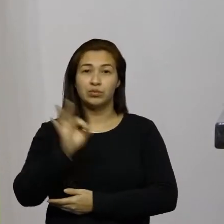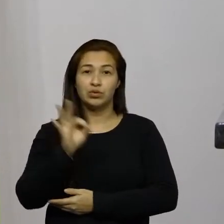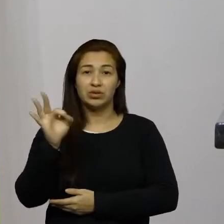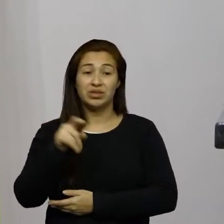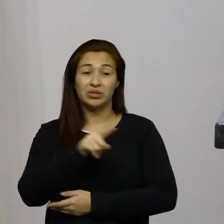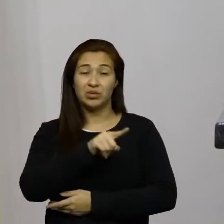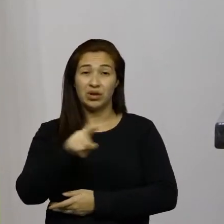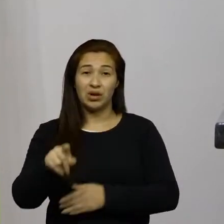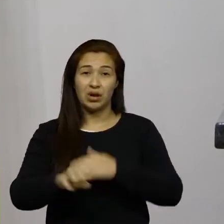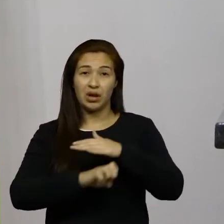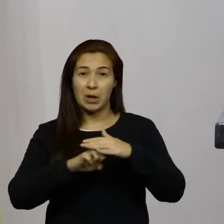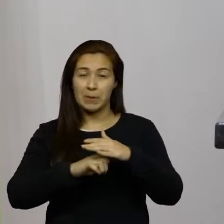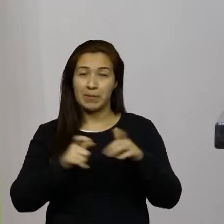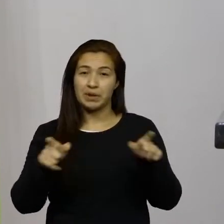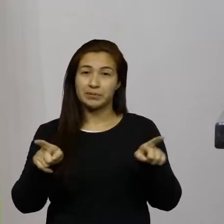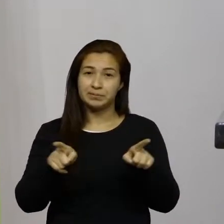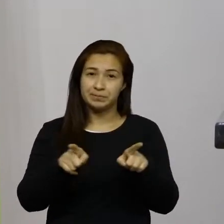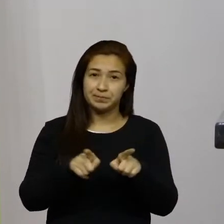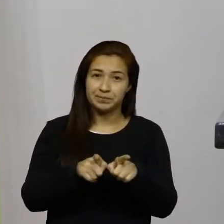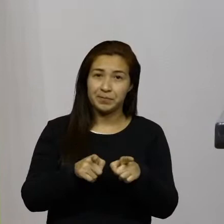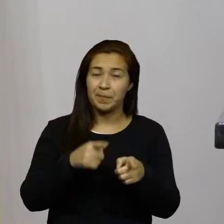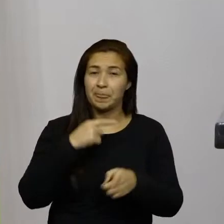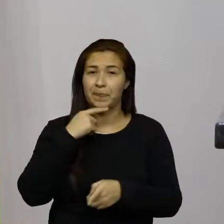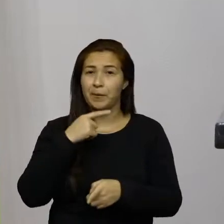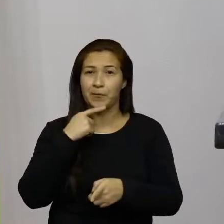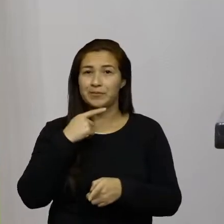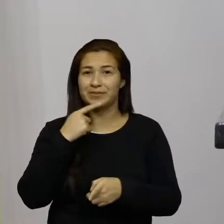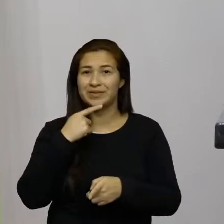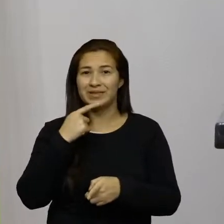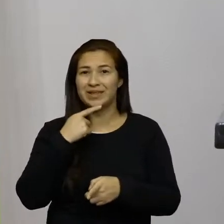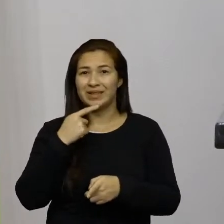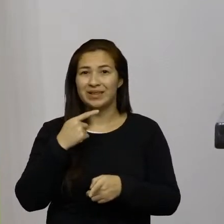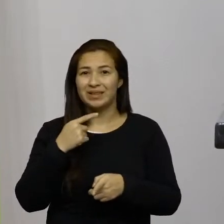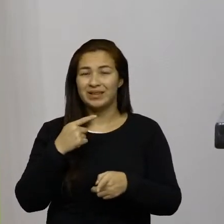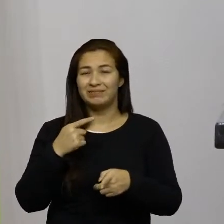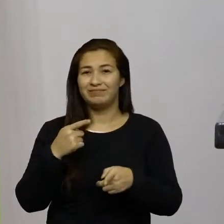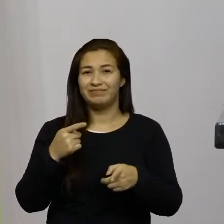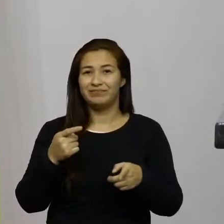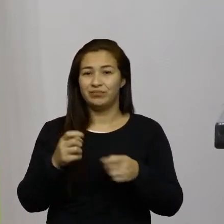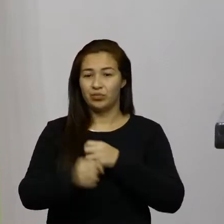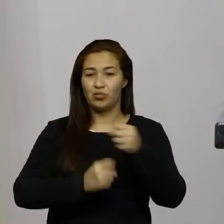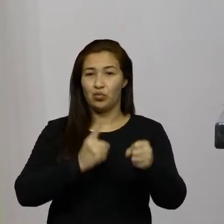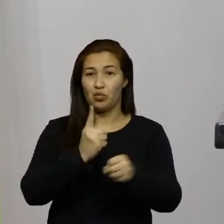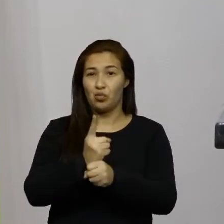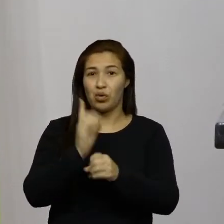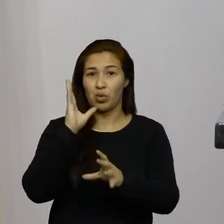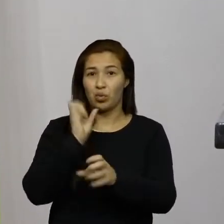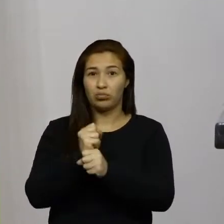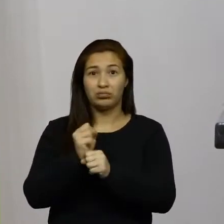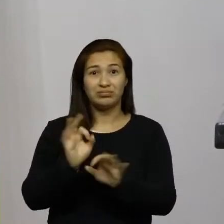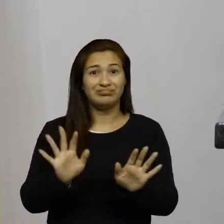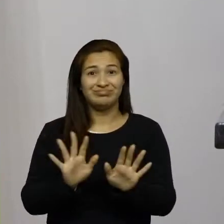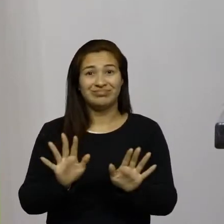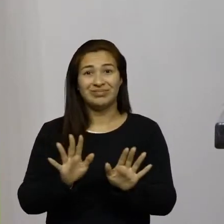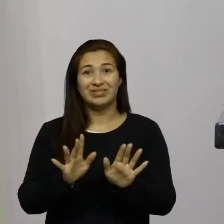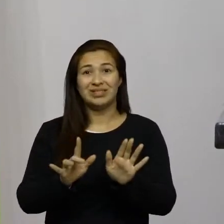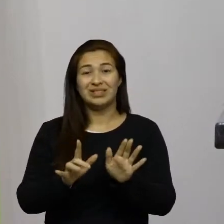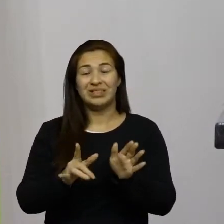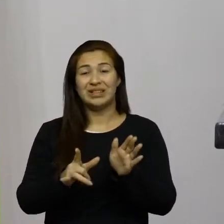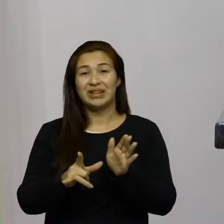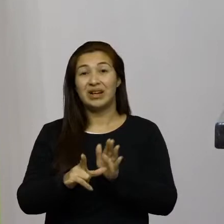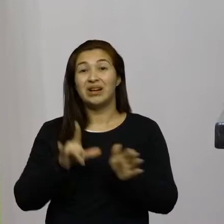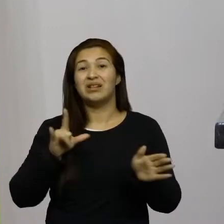chegam a completar o primeiro ano e 60% elas fecham as suas